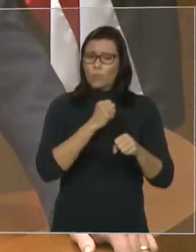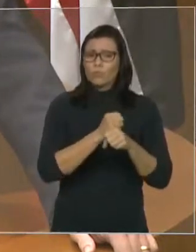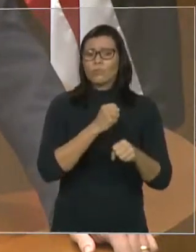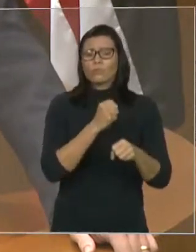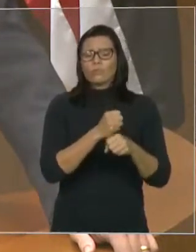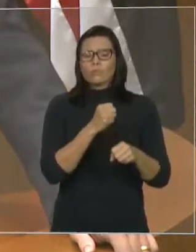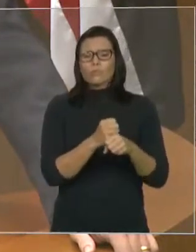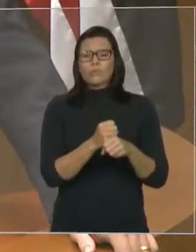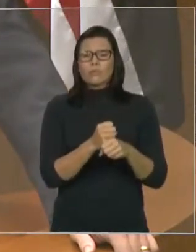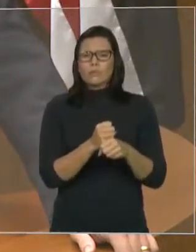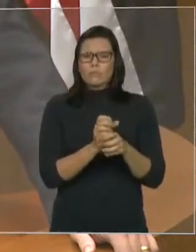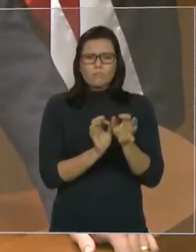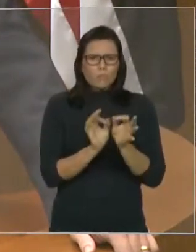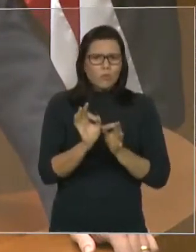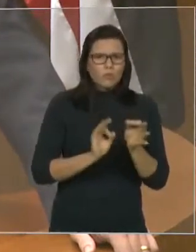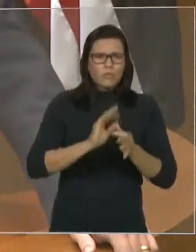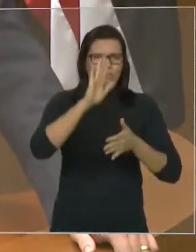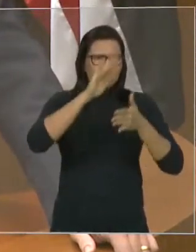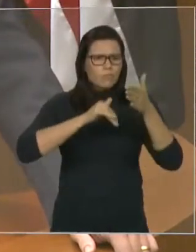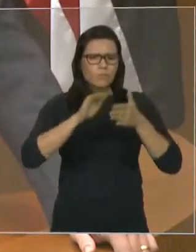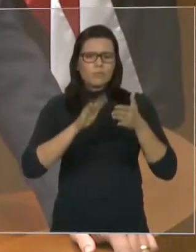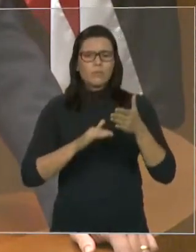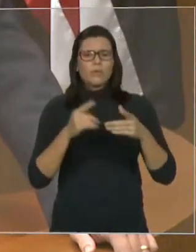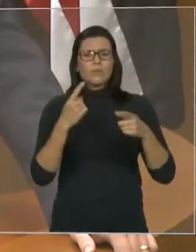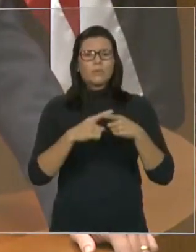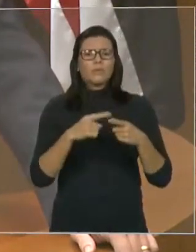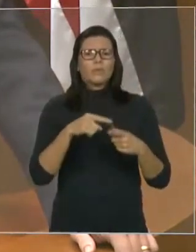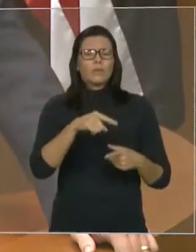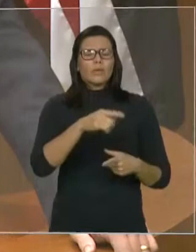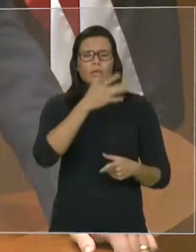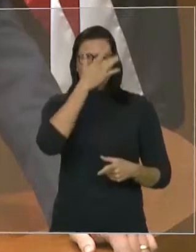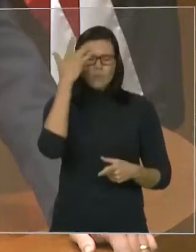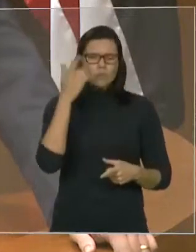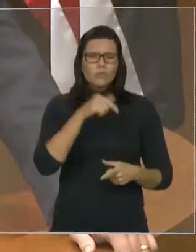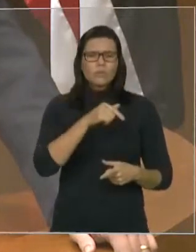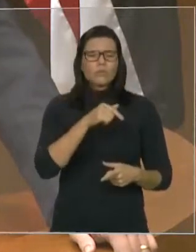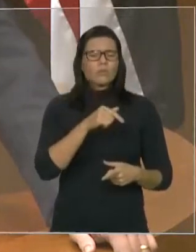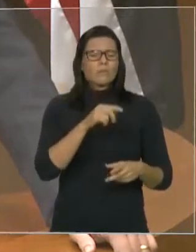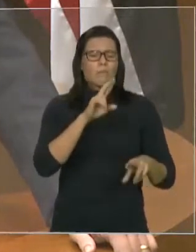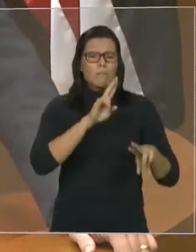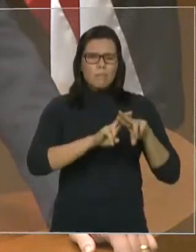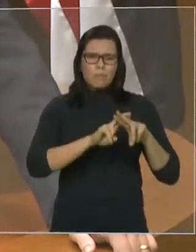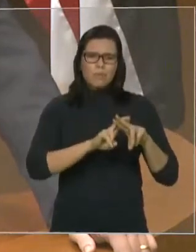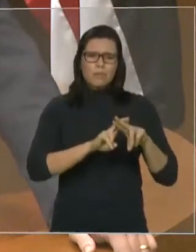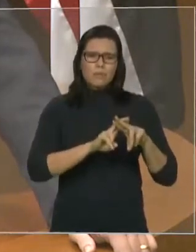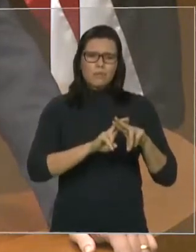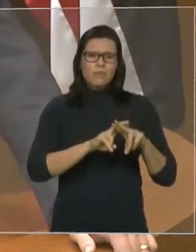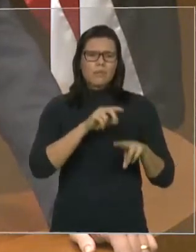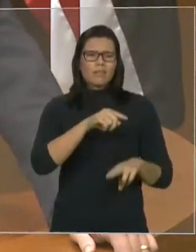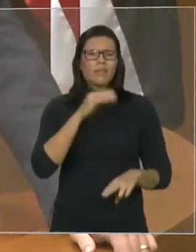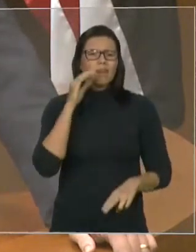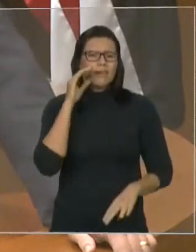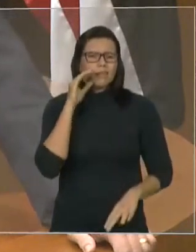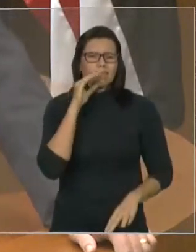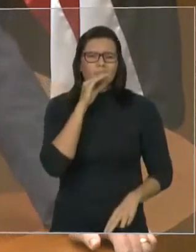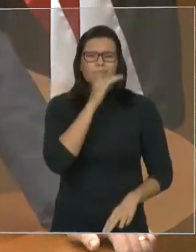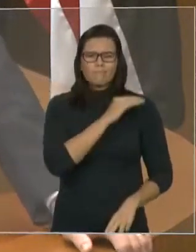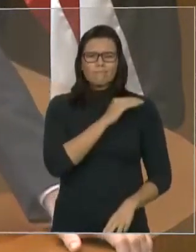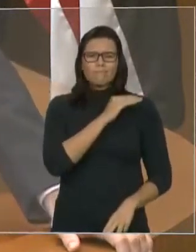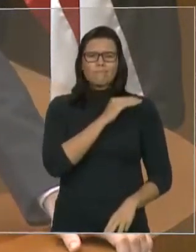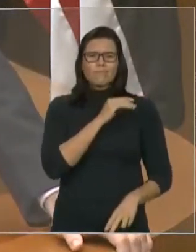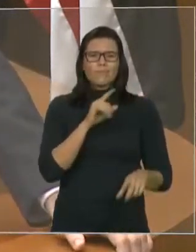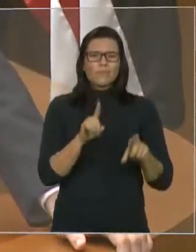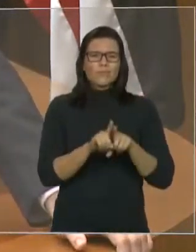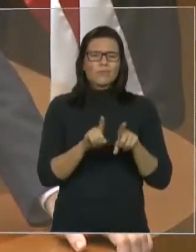térmica de 50 graus. É uma coisa insuportável. Então, eu quero aqui cobrar, ver o